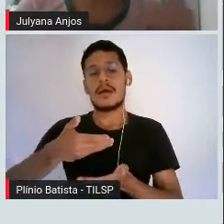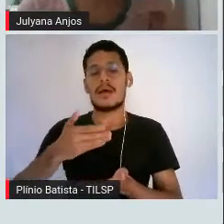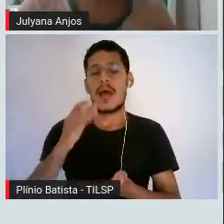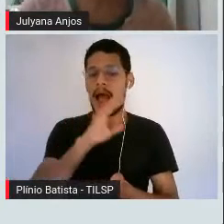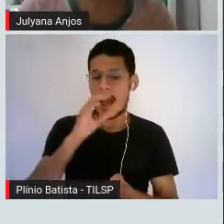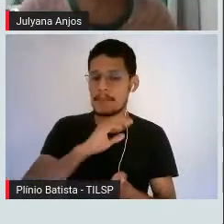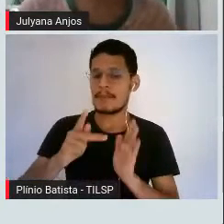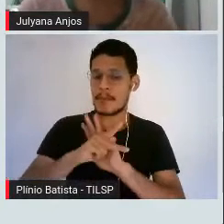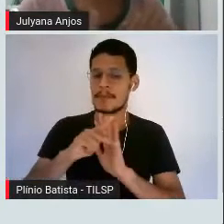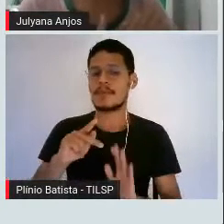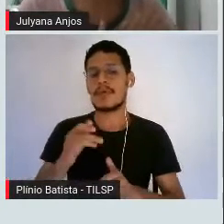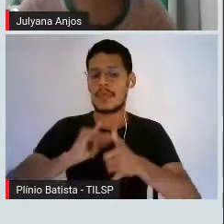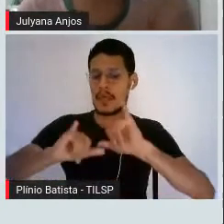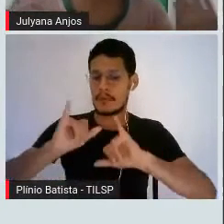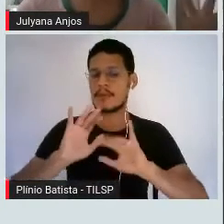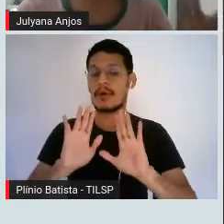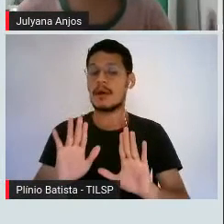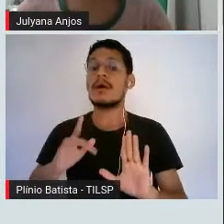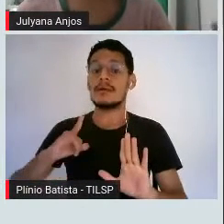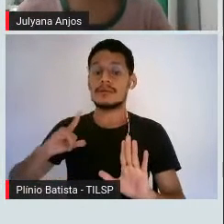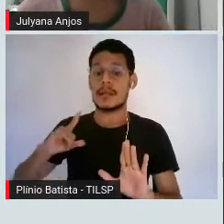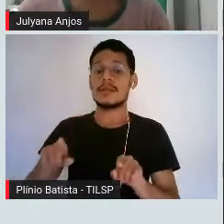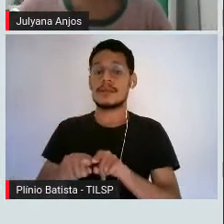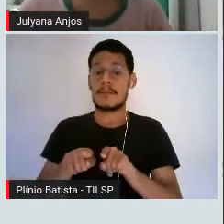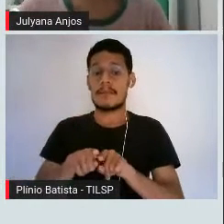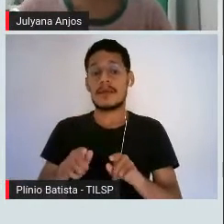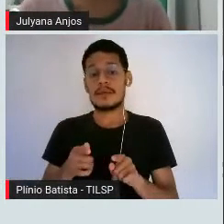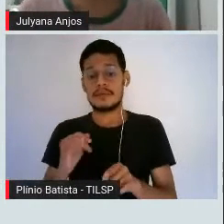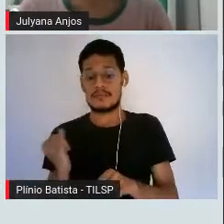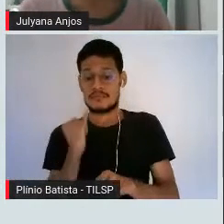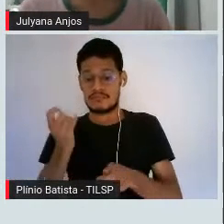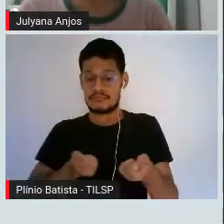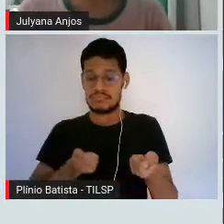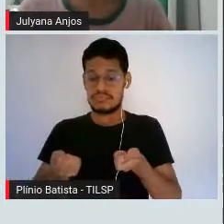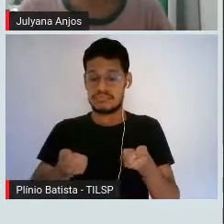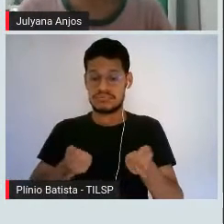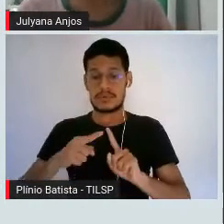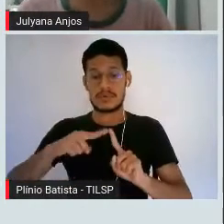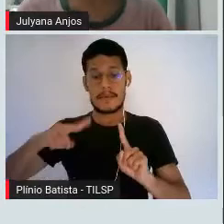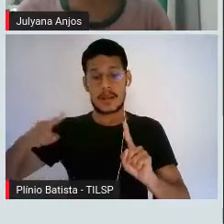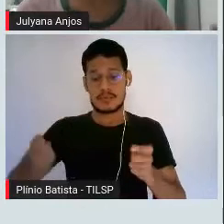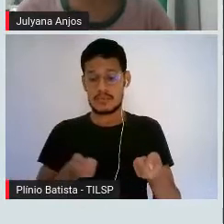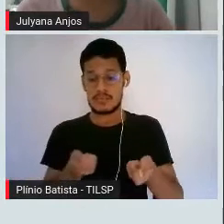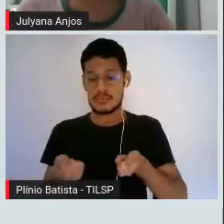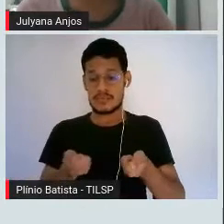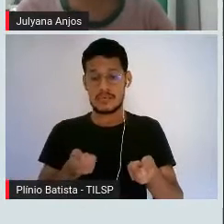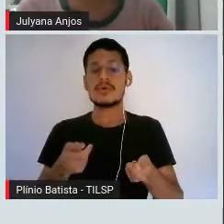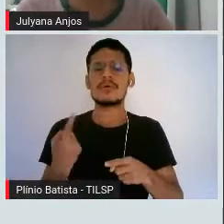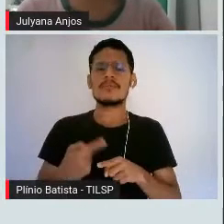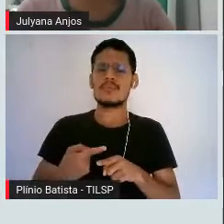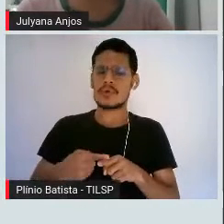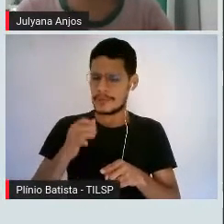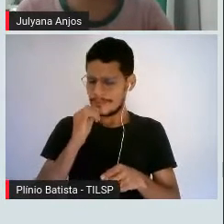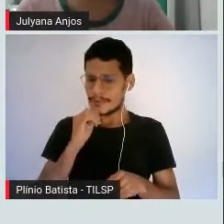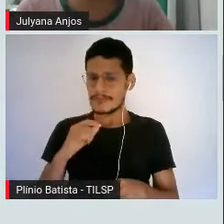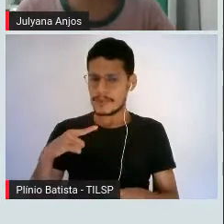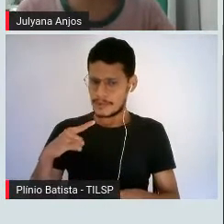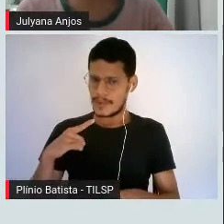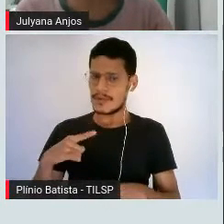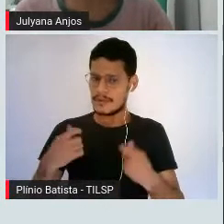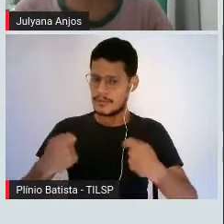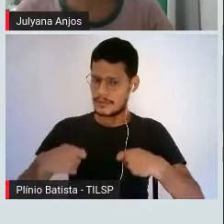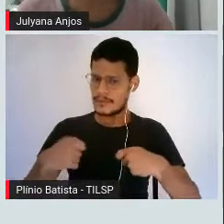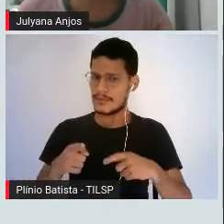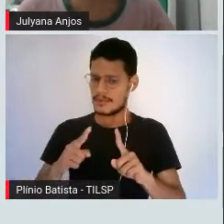E a gente também tem a importância de regulação da temperatura. Por quê? Porque a gente sabe que a gente tem que ter uma faixa de temperatura muito bem